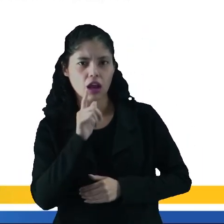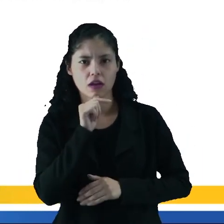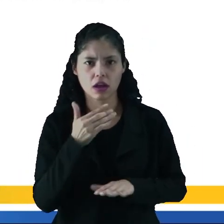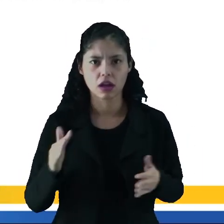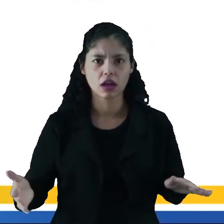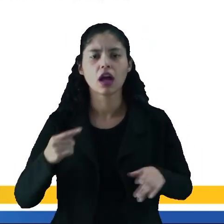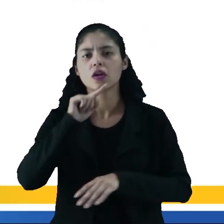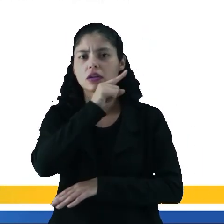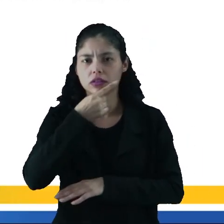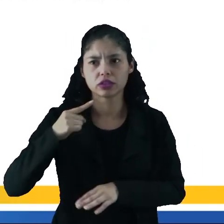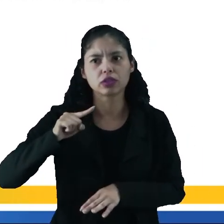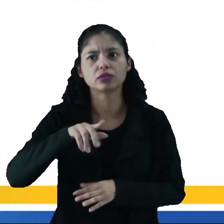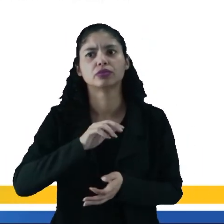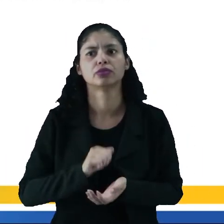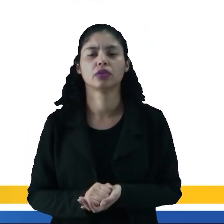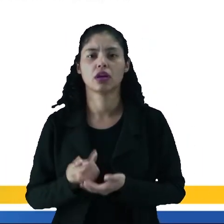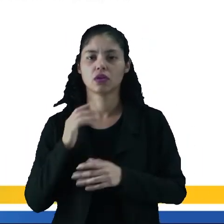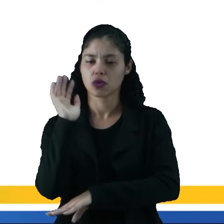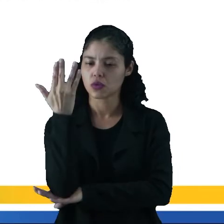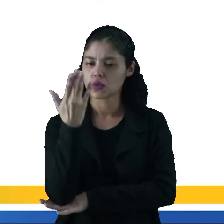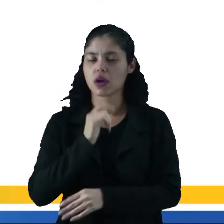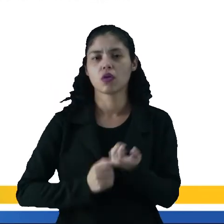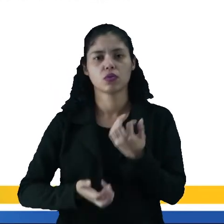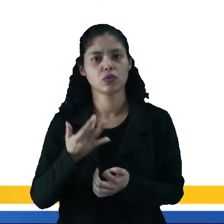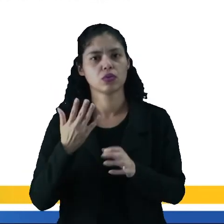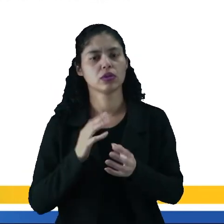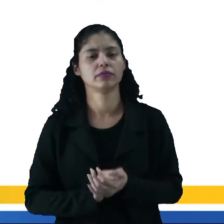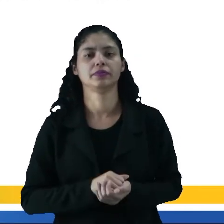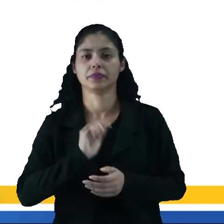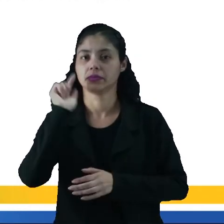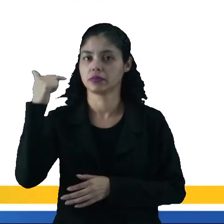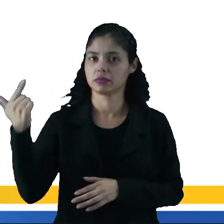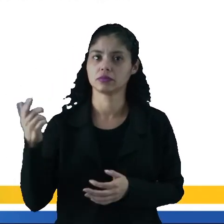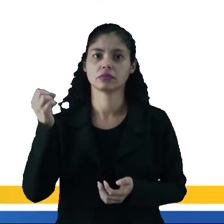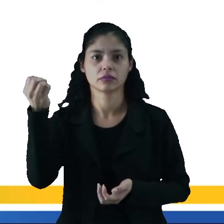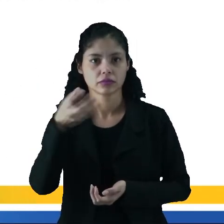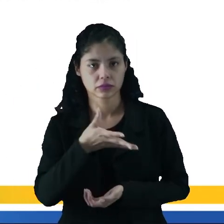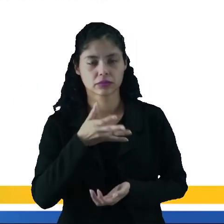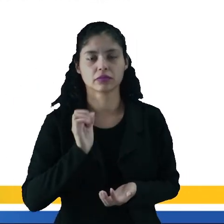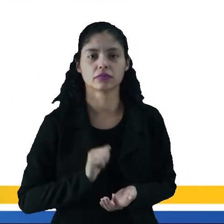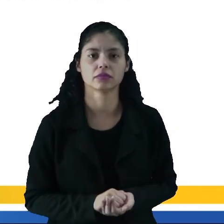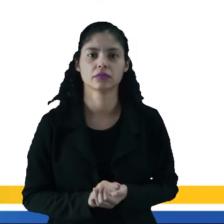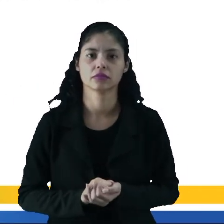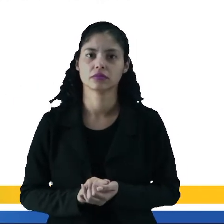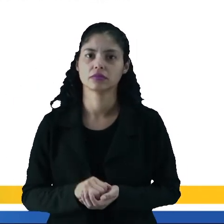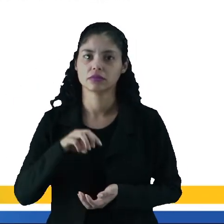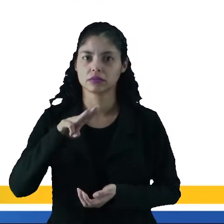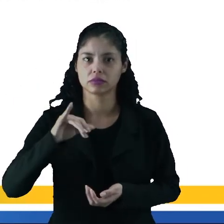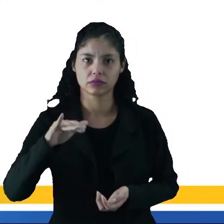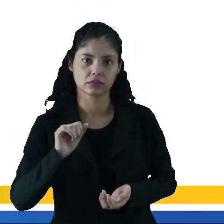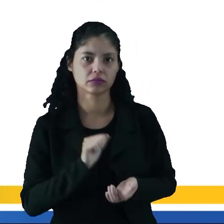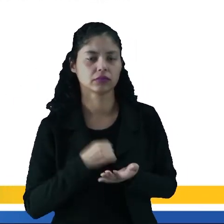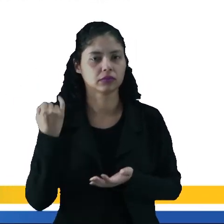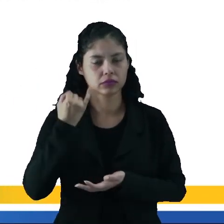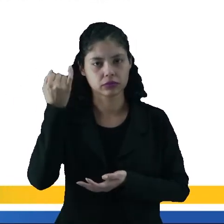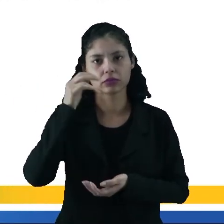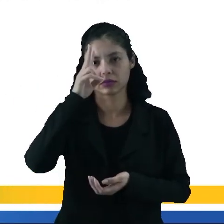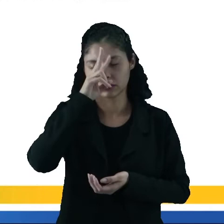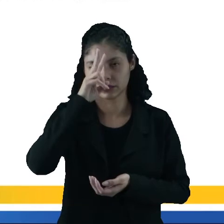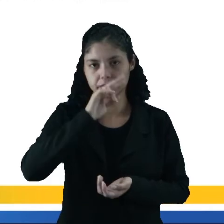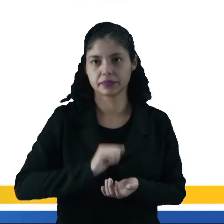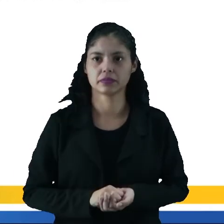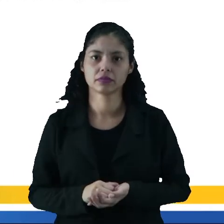derivado da cana de açúcar, lenha, carvão vegetal e outros renováveis, você tem praticamente meio a meio. Isso é importante a gente